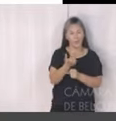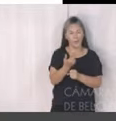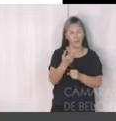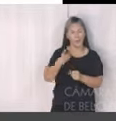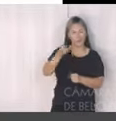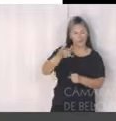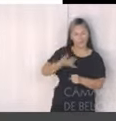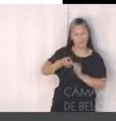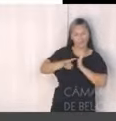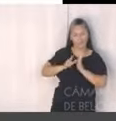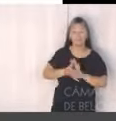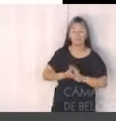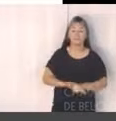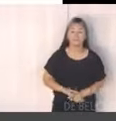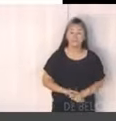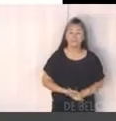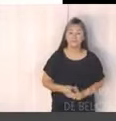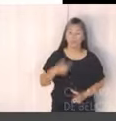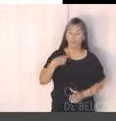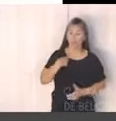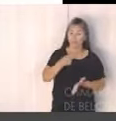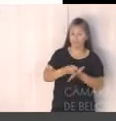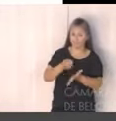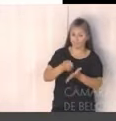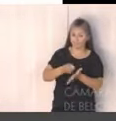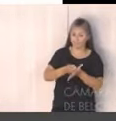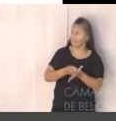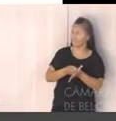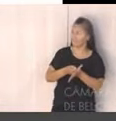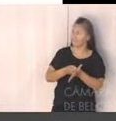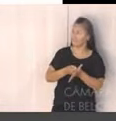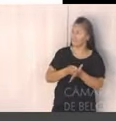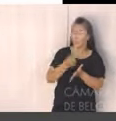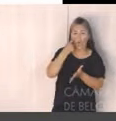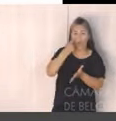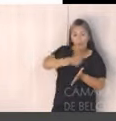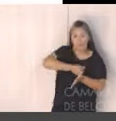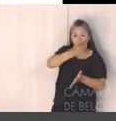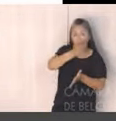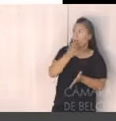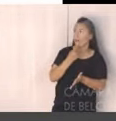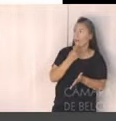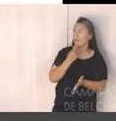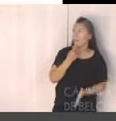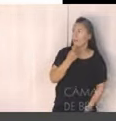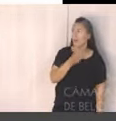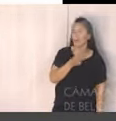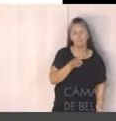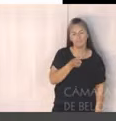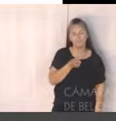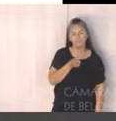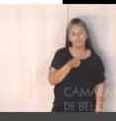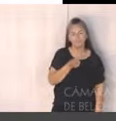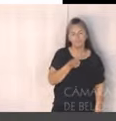A despesa, aqui a primeira tela sobre despesas, está a organização